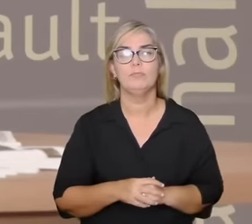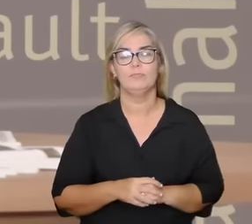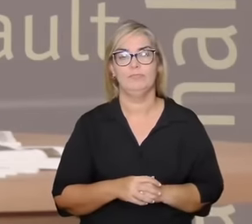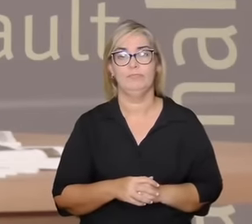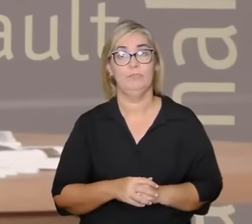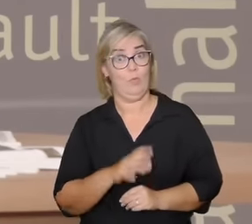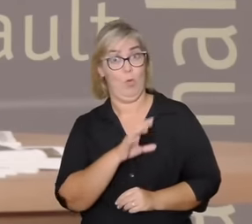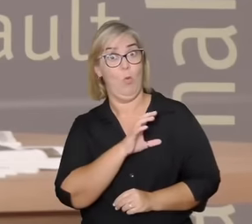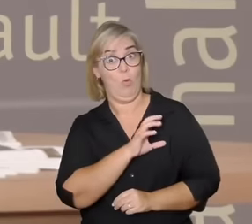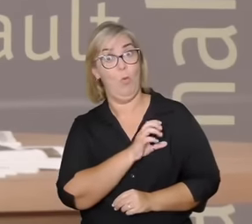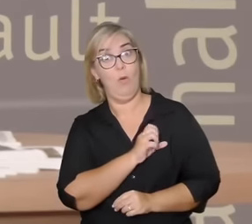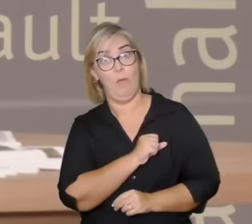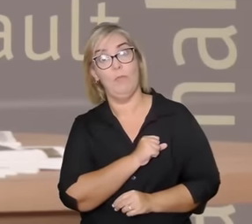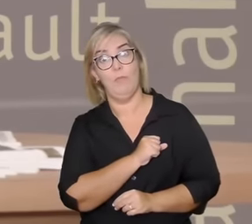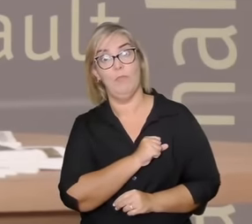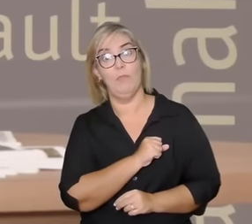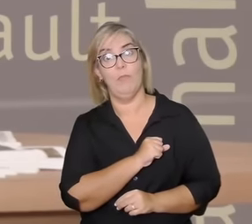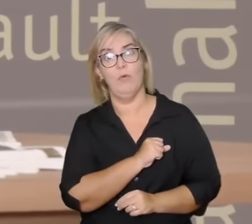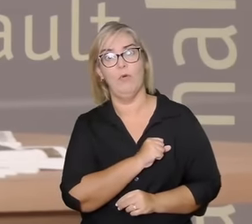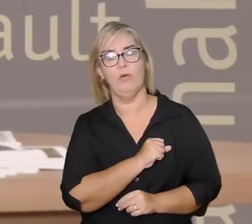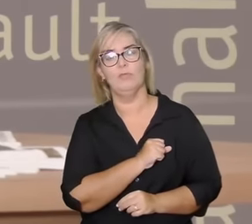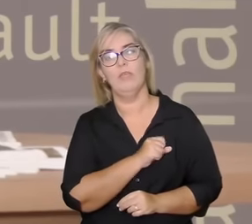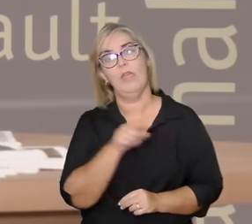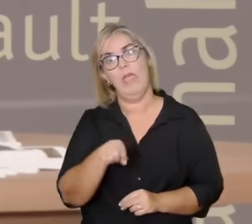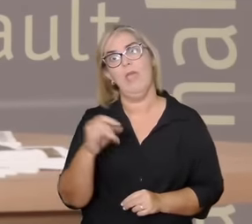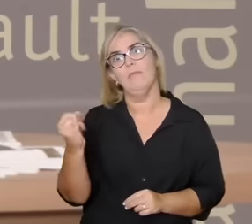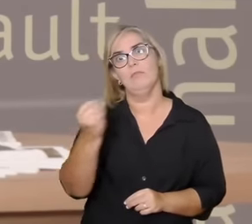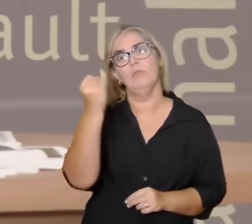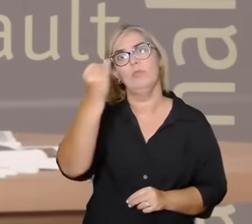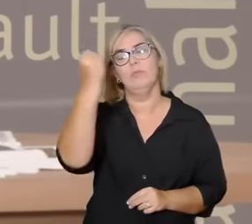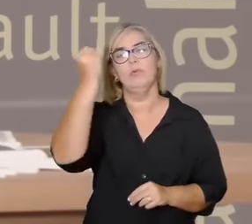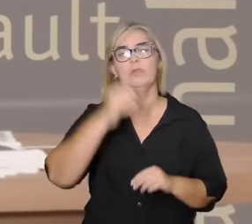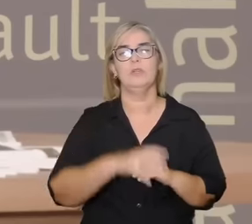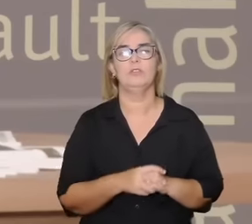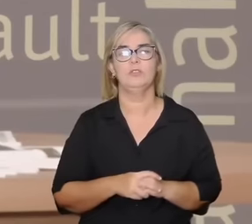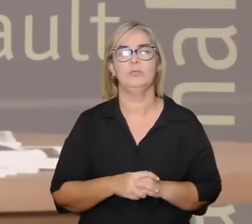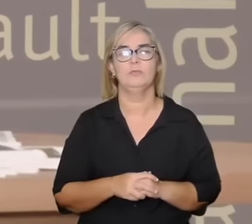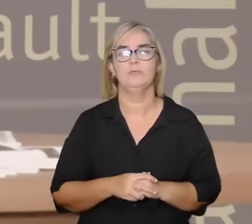que eu vou falar agora que talvez seja parte muito importante que eu vou falar agora para vocês